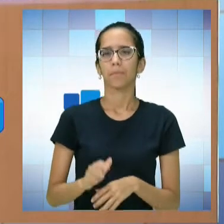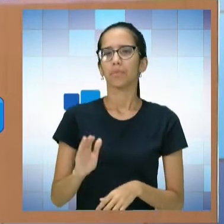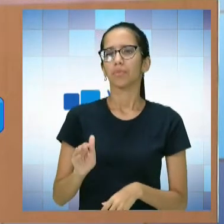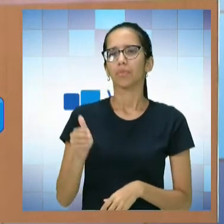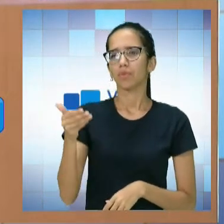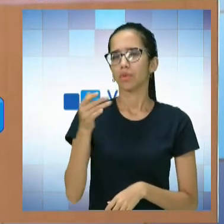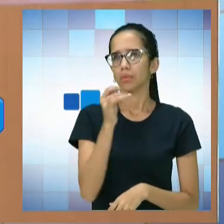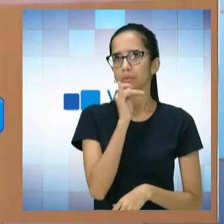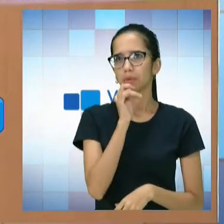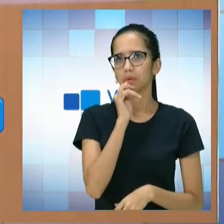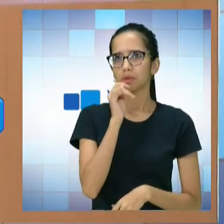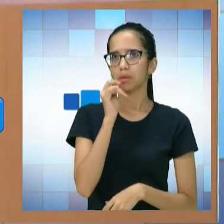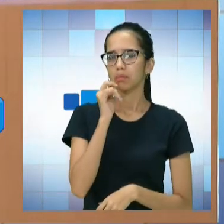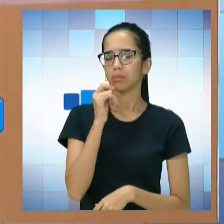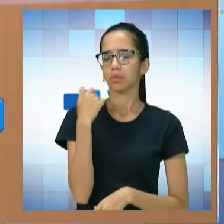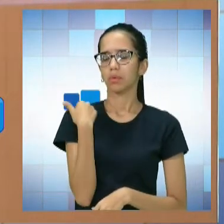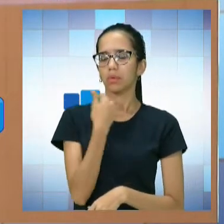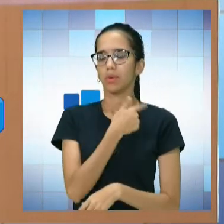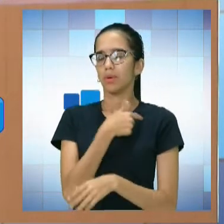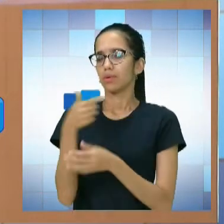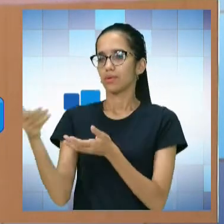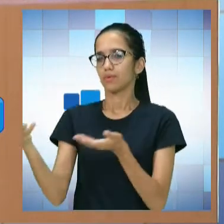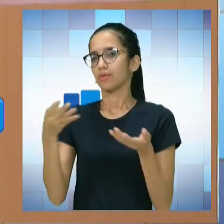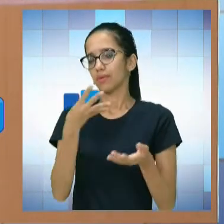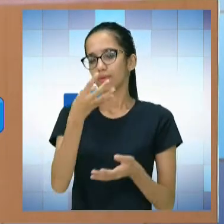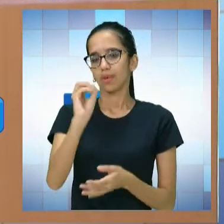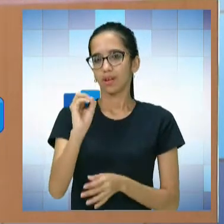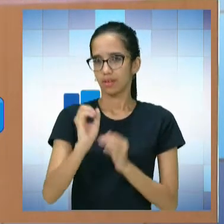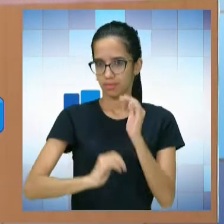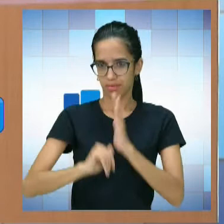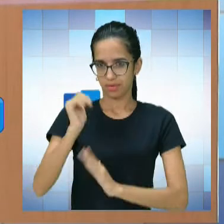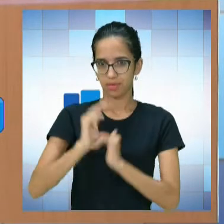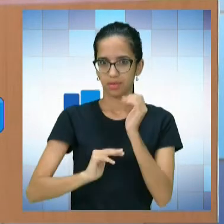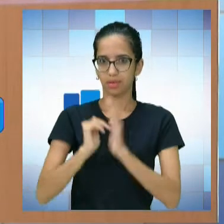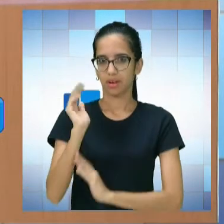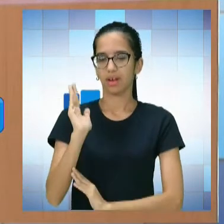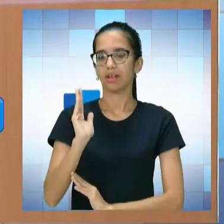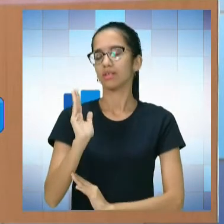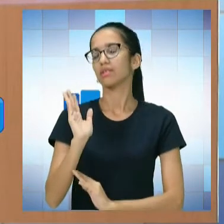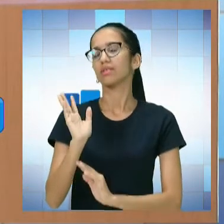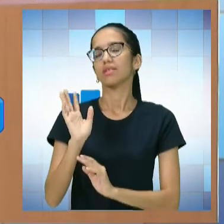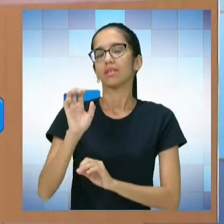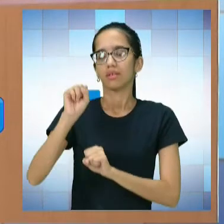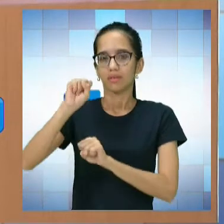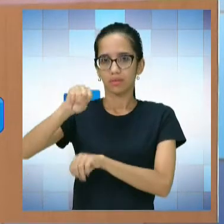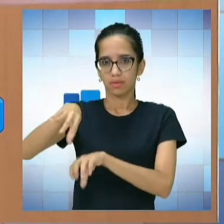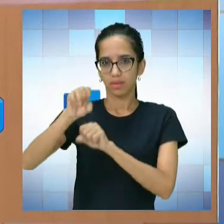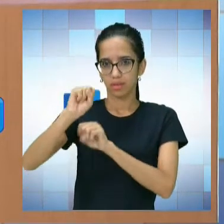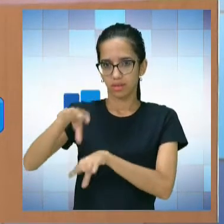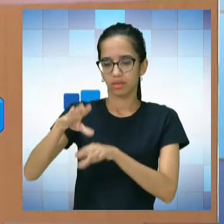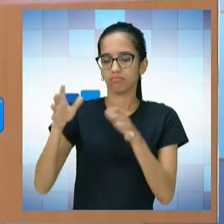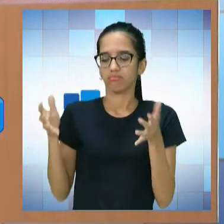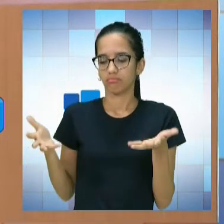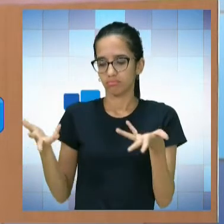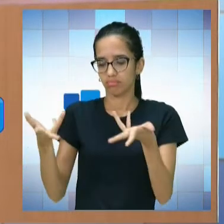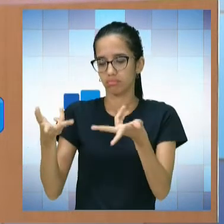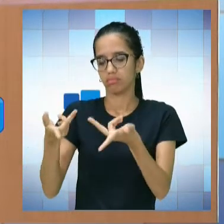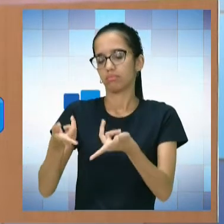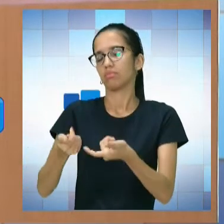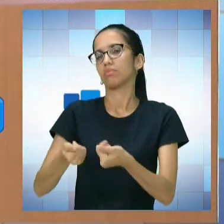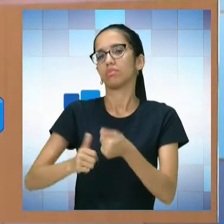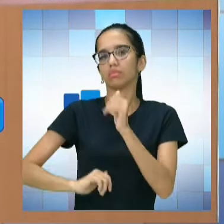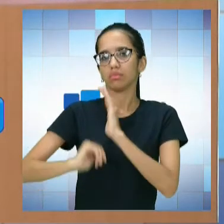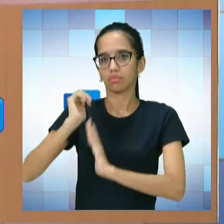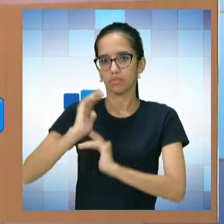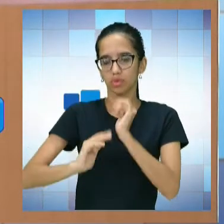pegamos 40 professores, 40 profissionais, e aí trabalhamos a qualificação, como